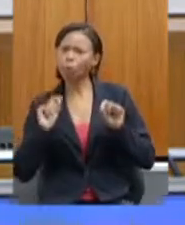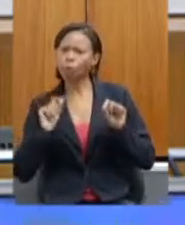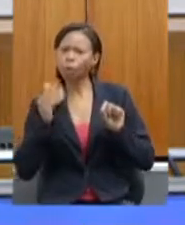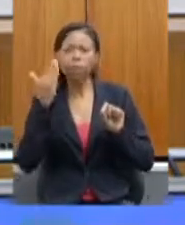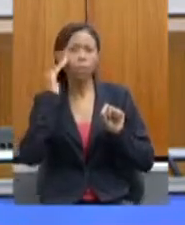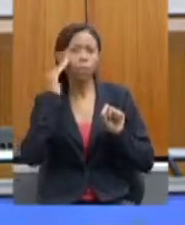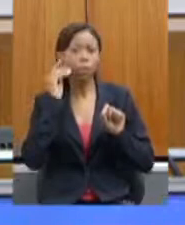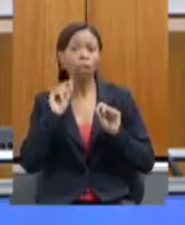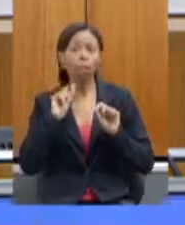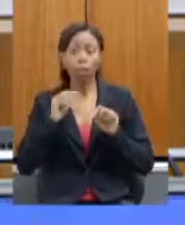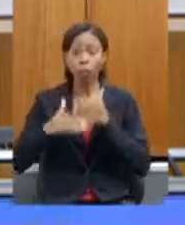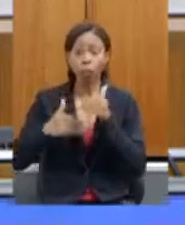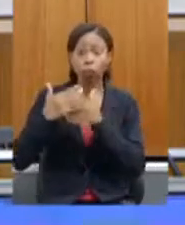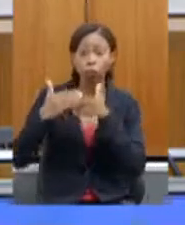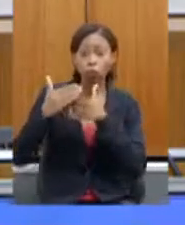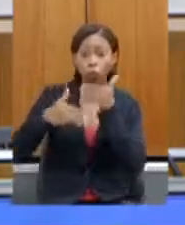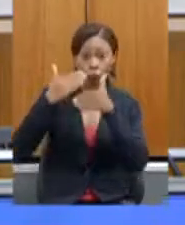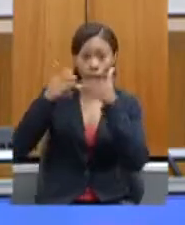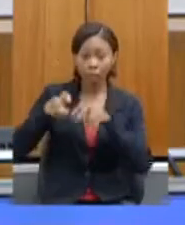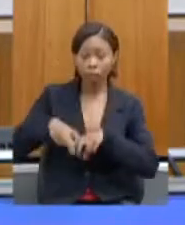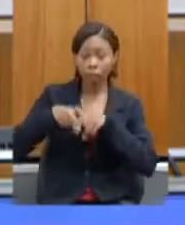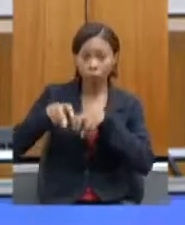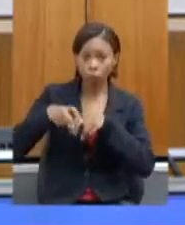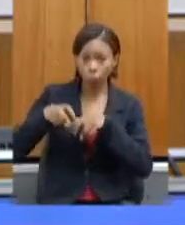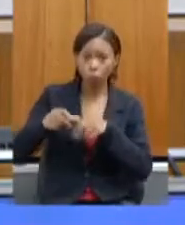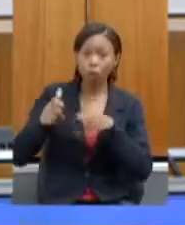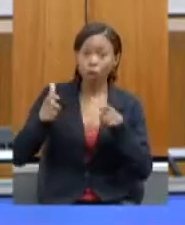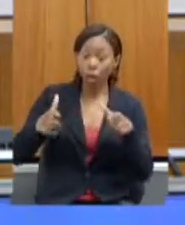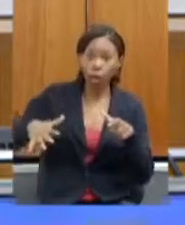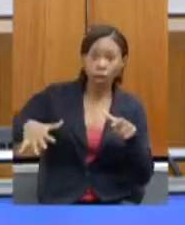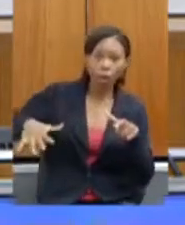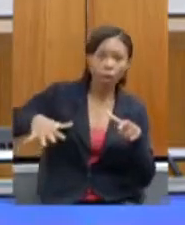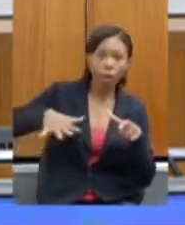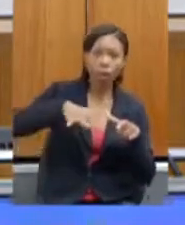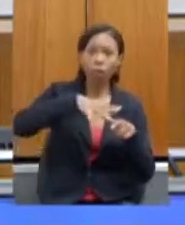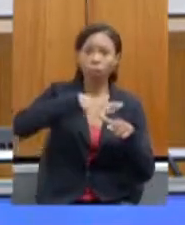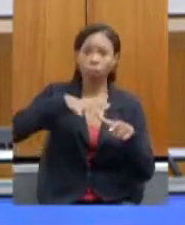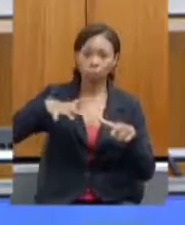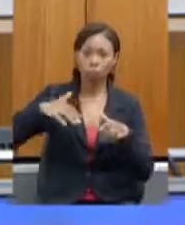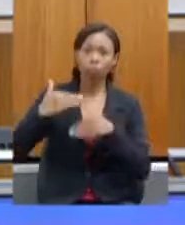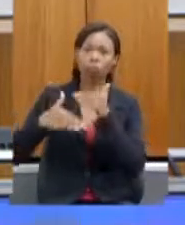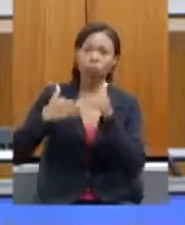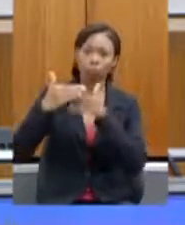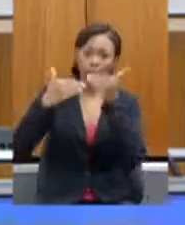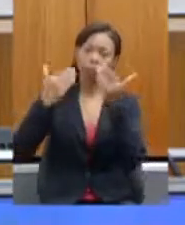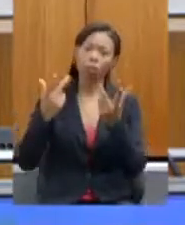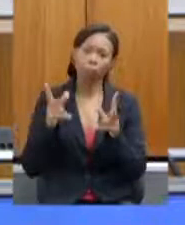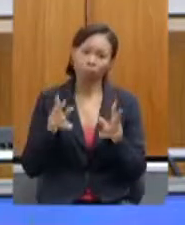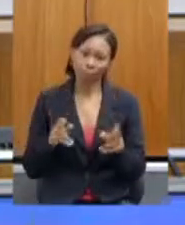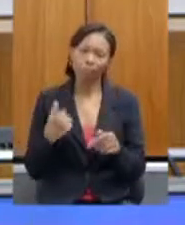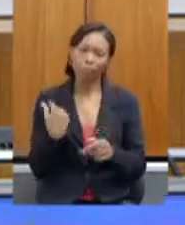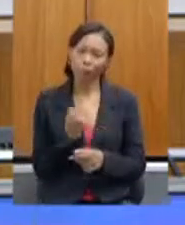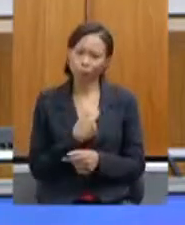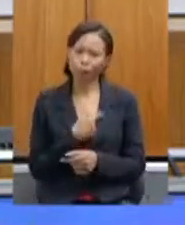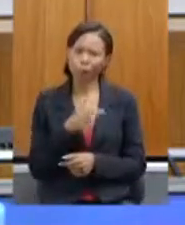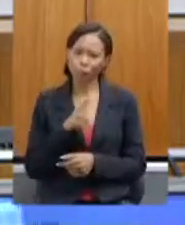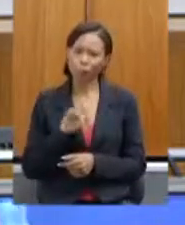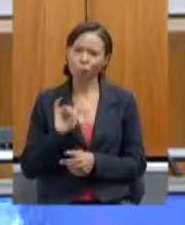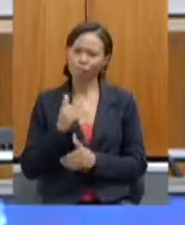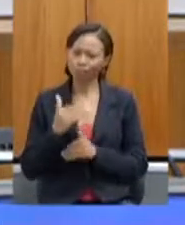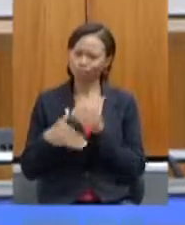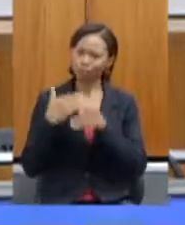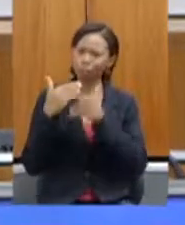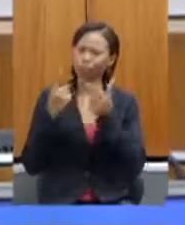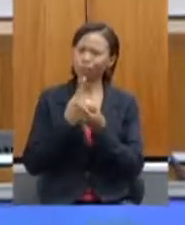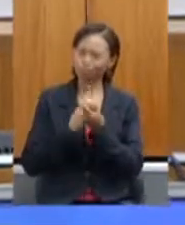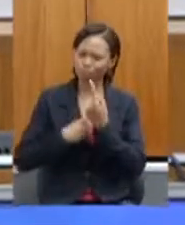agricultura é a primeira coisa para você desenvolver toda uma região. Nós vamos ter muito sucesso em combater essas